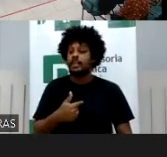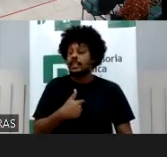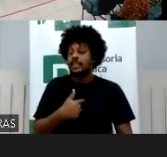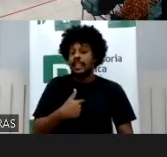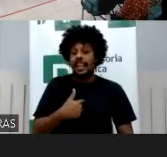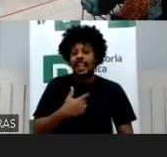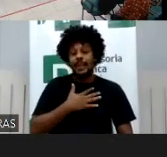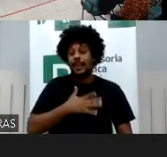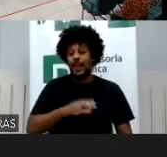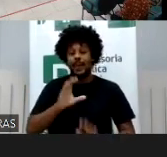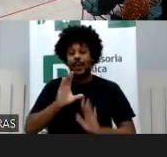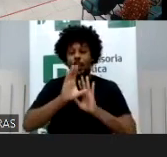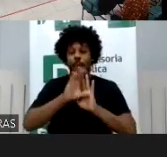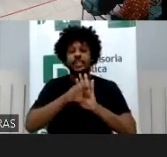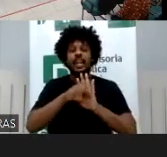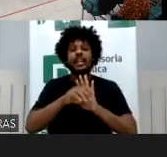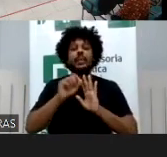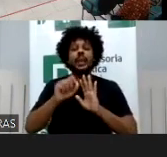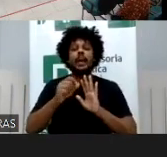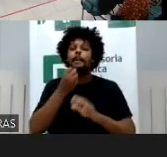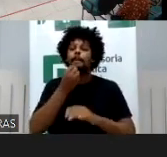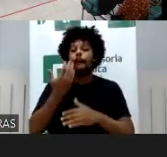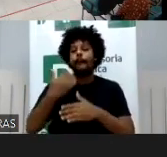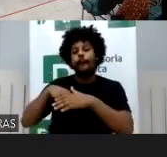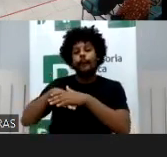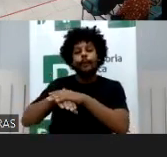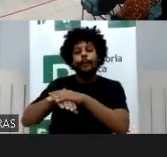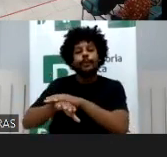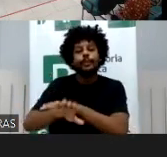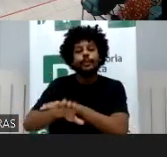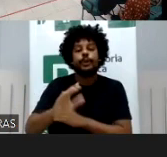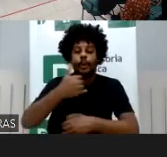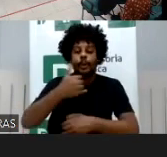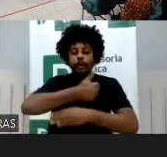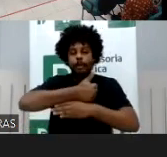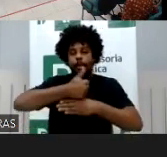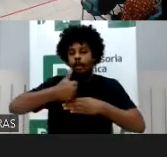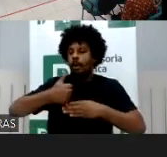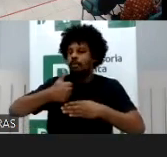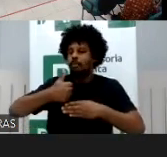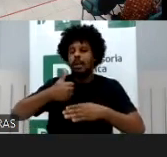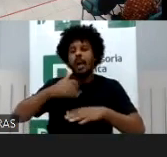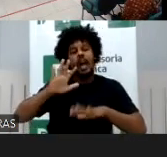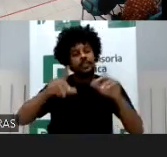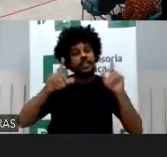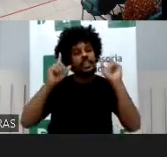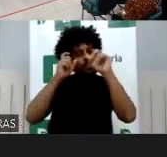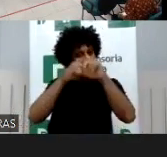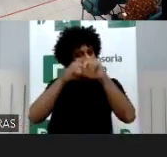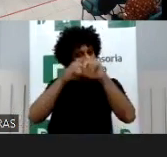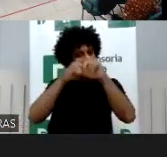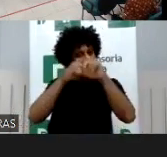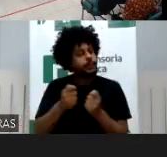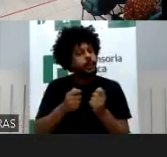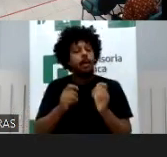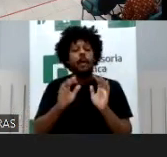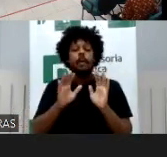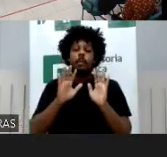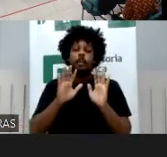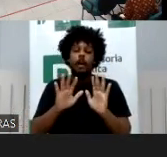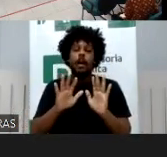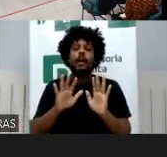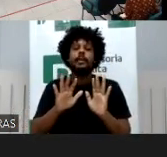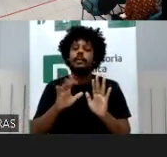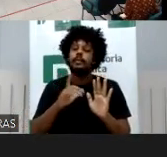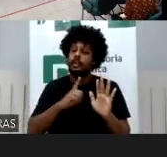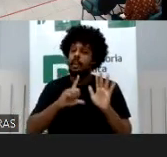ela é um conceito aberto no nível patológico, difícil de administrar, tá? Mas ele está aí, talvez ele sirva, serve tanto